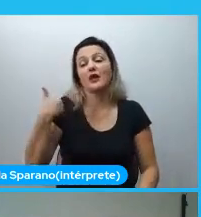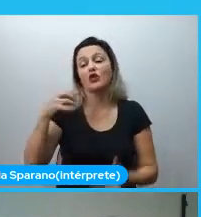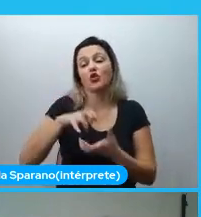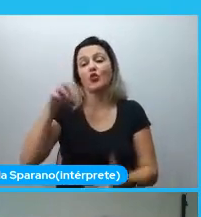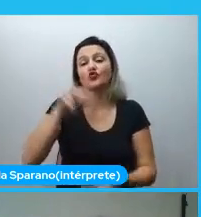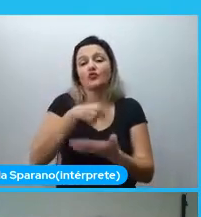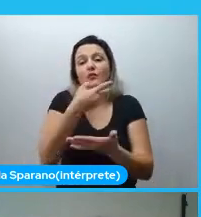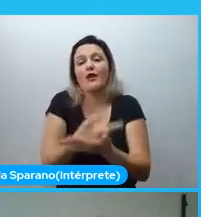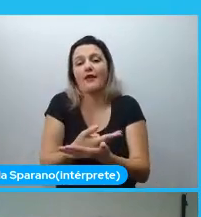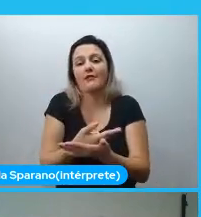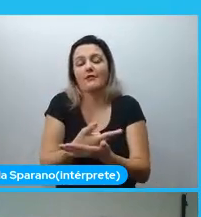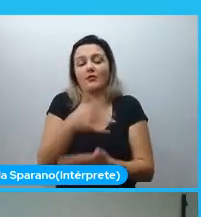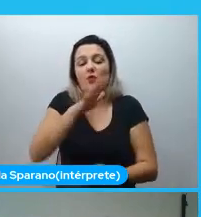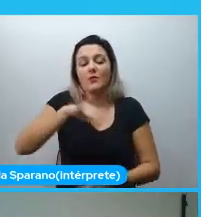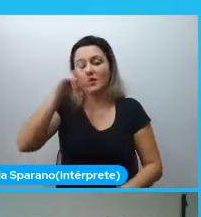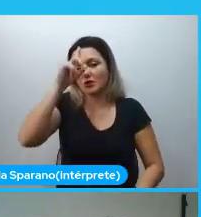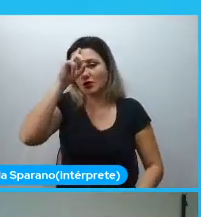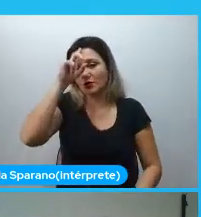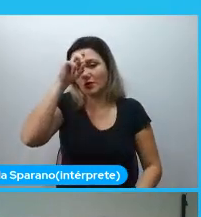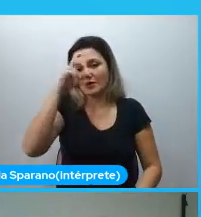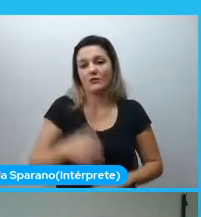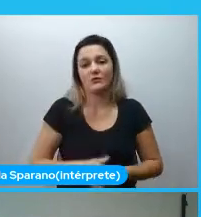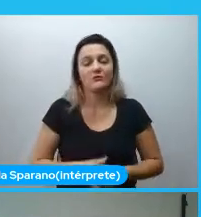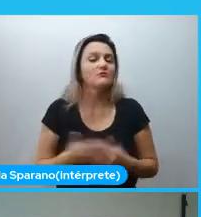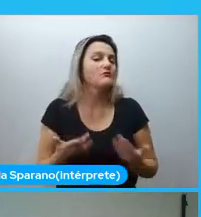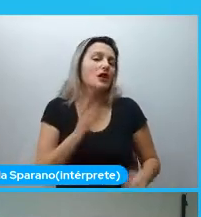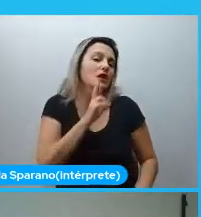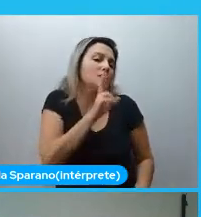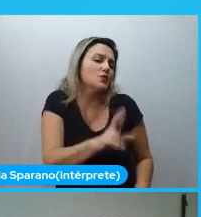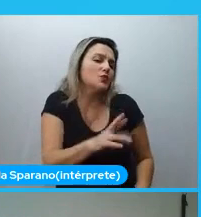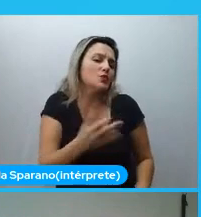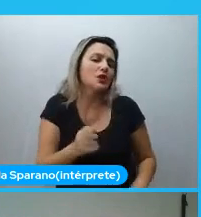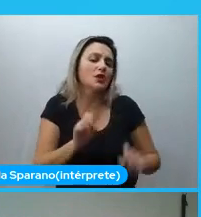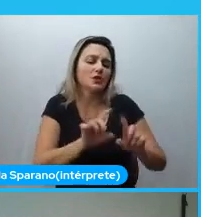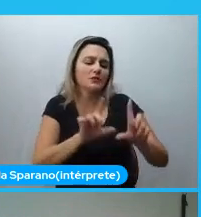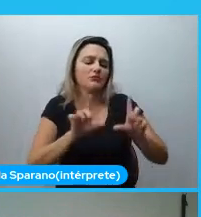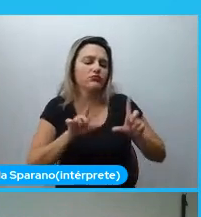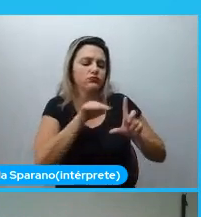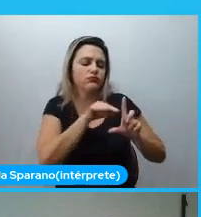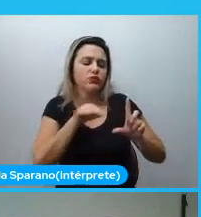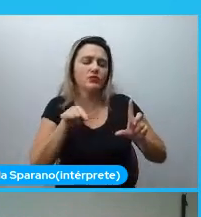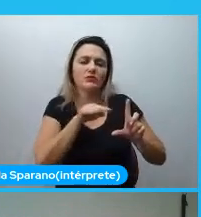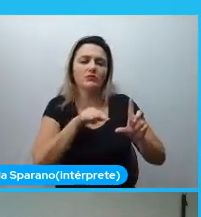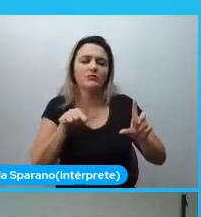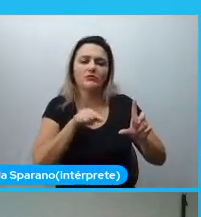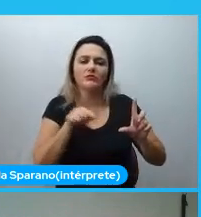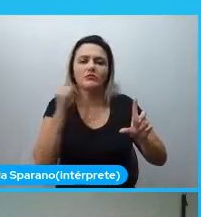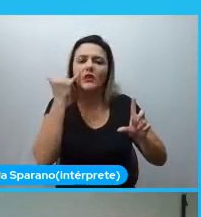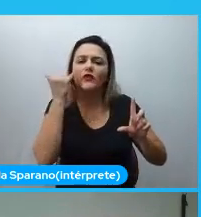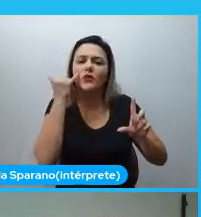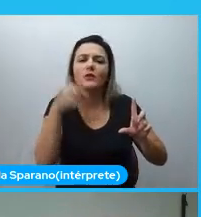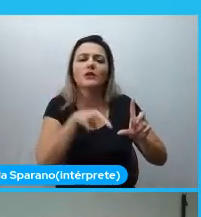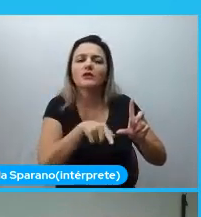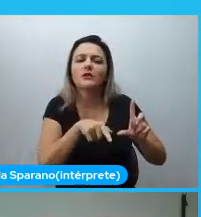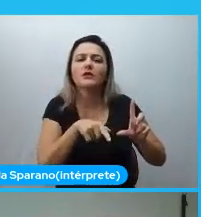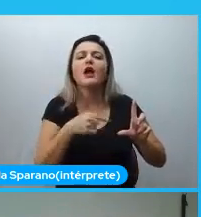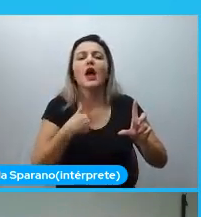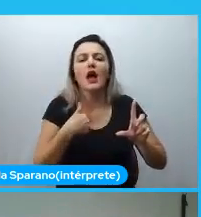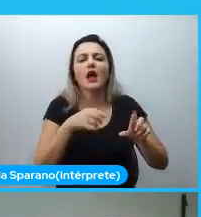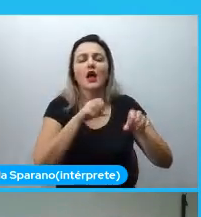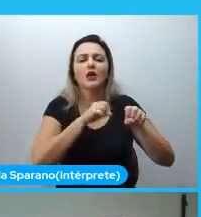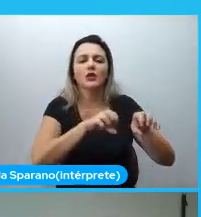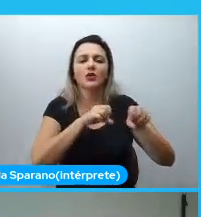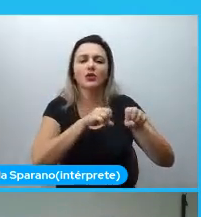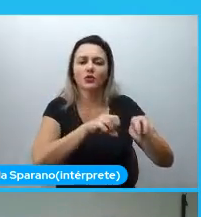O que a gente queria responder na época com esse folder? Uma educação individualizada de curta duração, com um